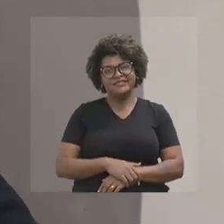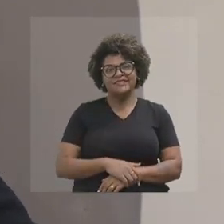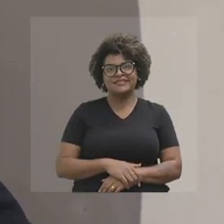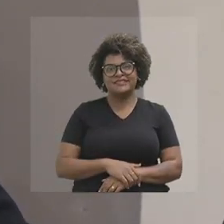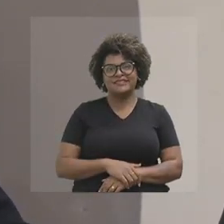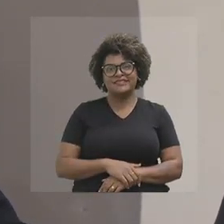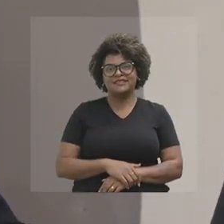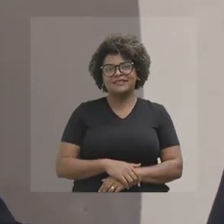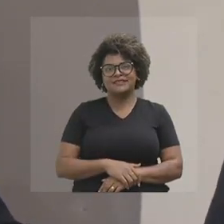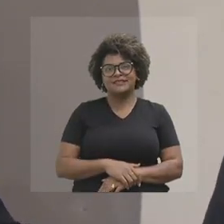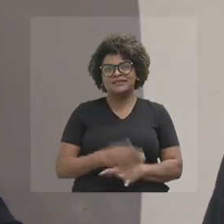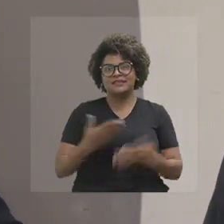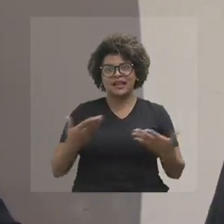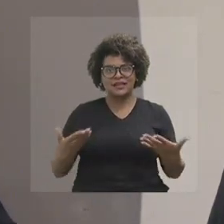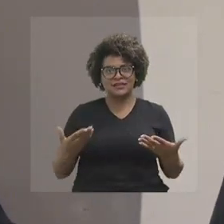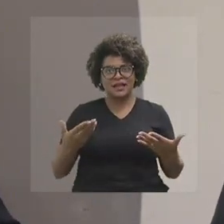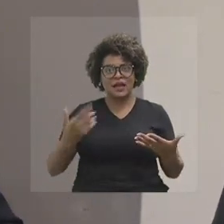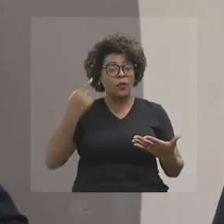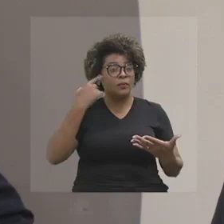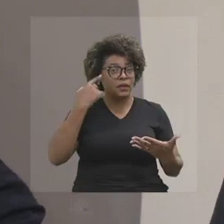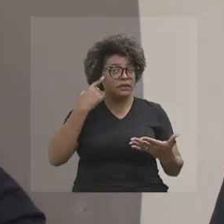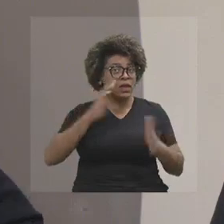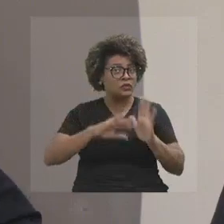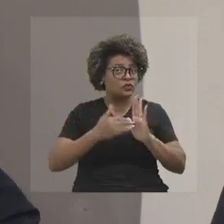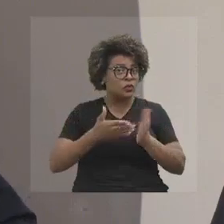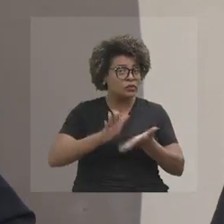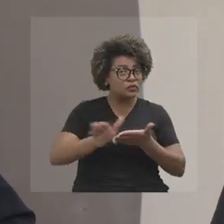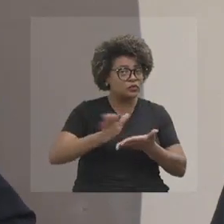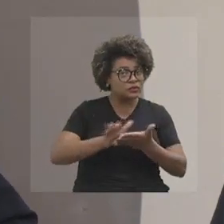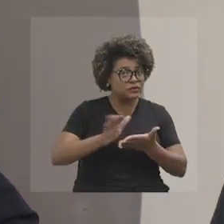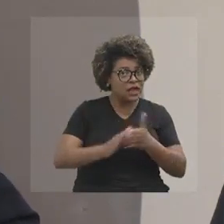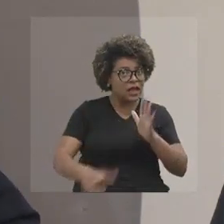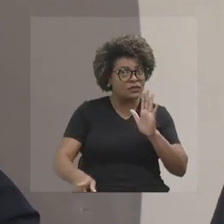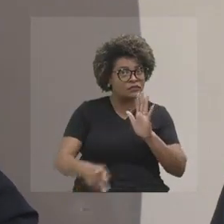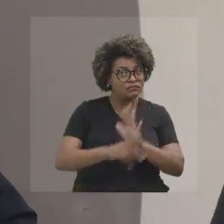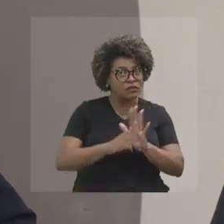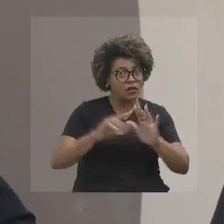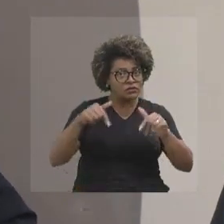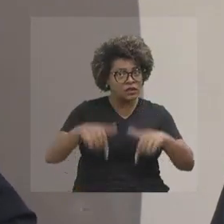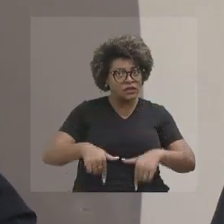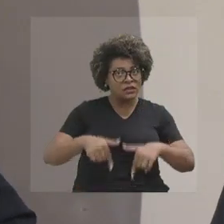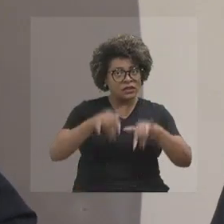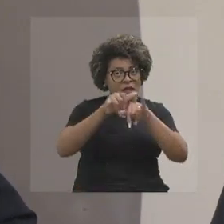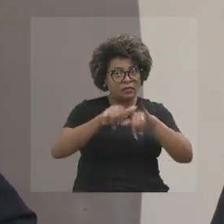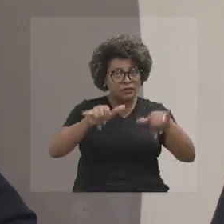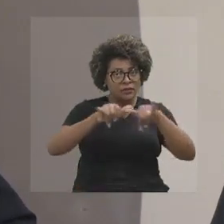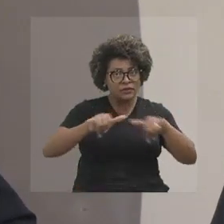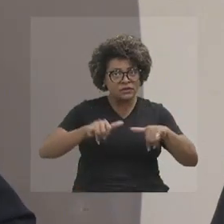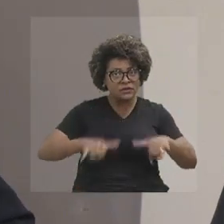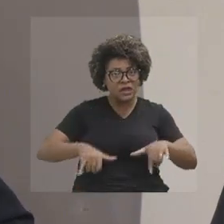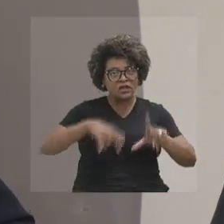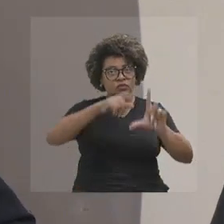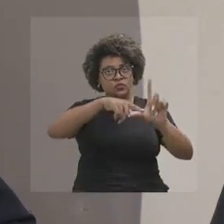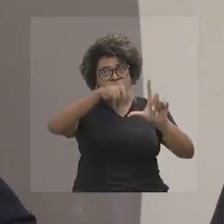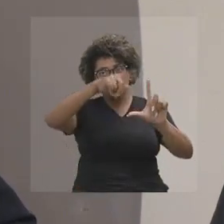Então, pensando nas despesas de publicidade, esse gráfico está